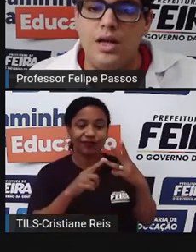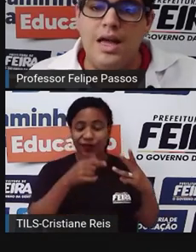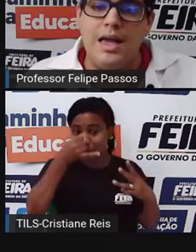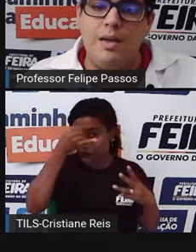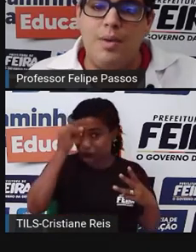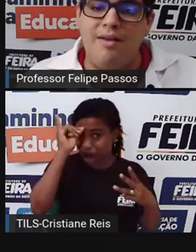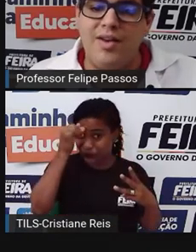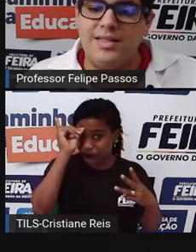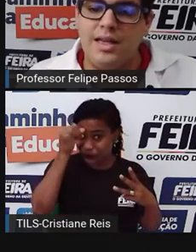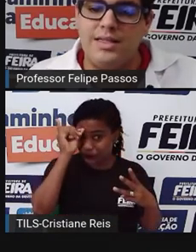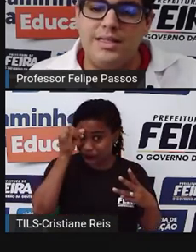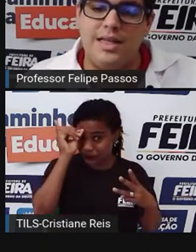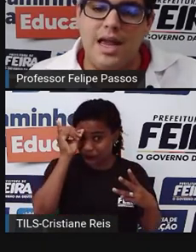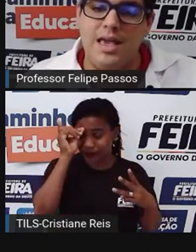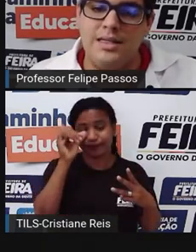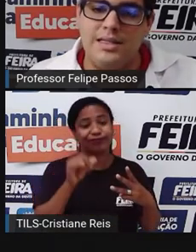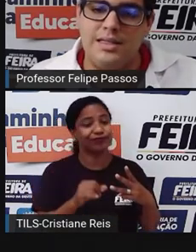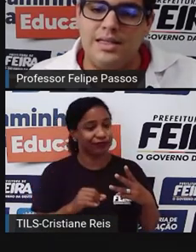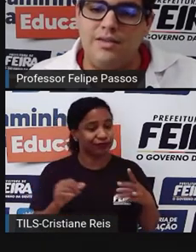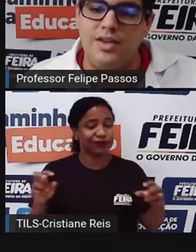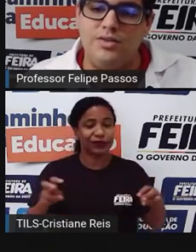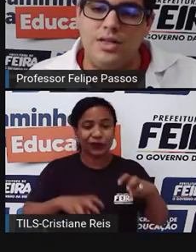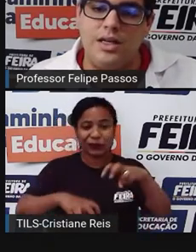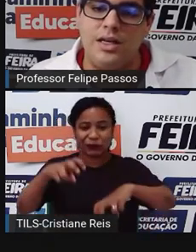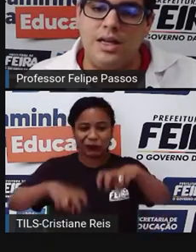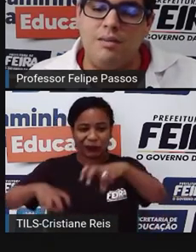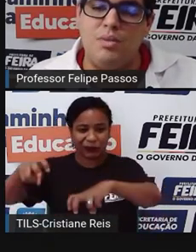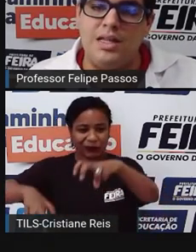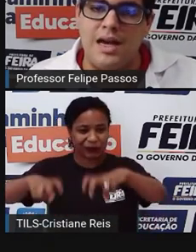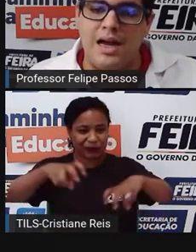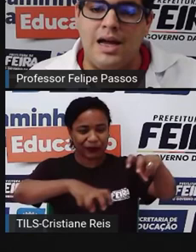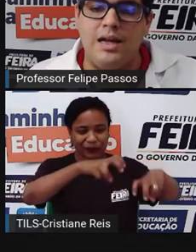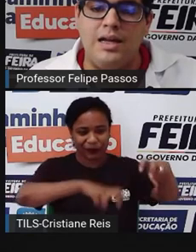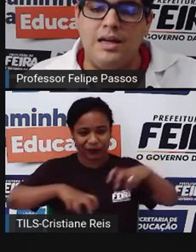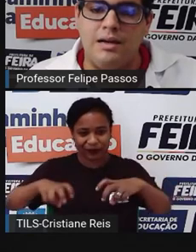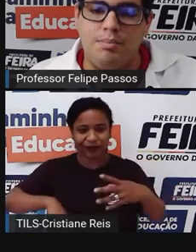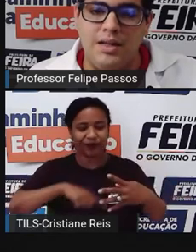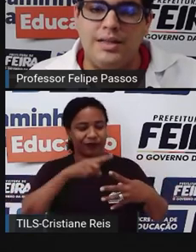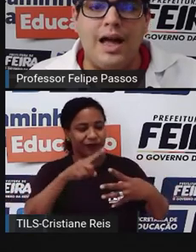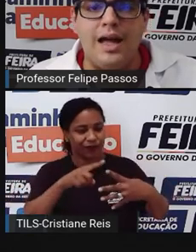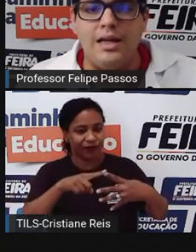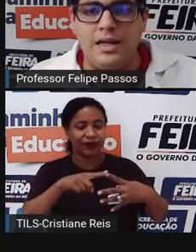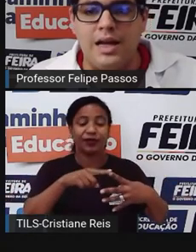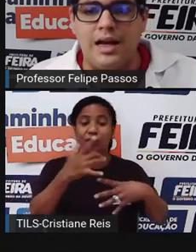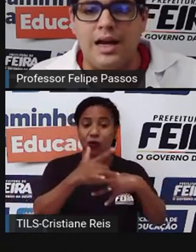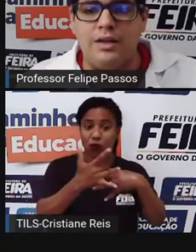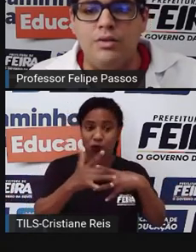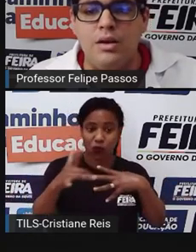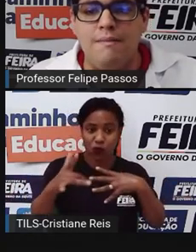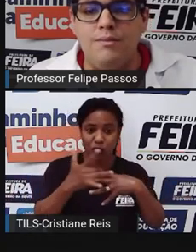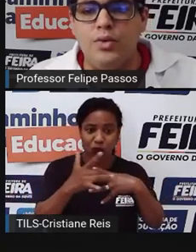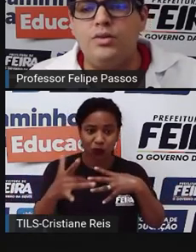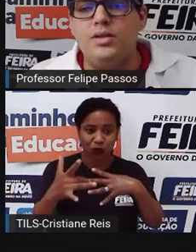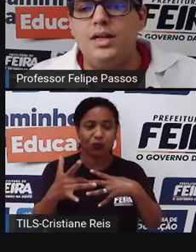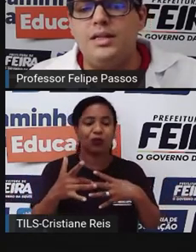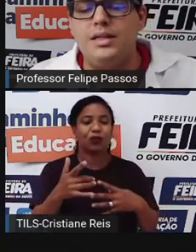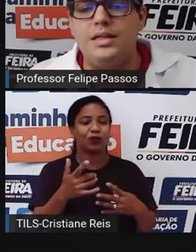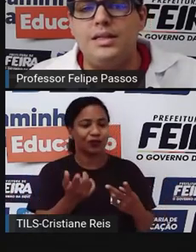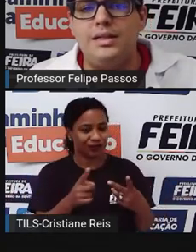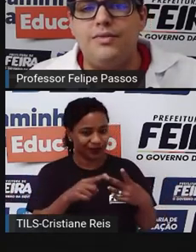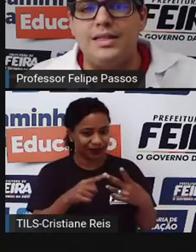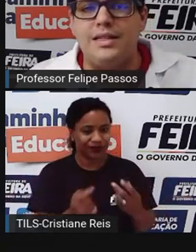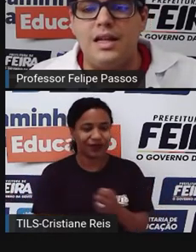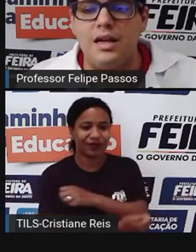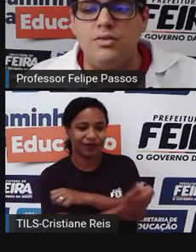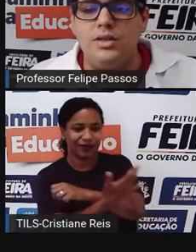de todos. E para fazer esses três serviços aqui, minerar, plantar e criar gado, muitos desses